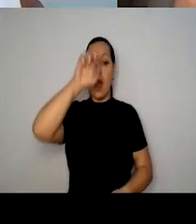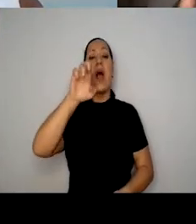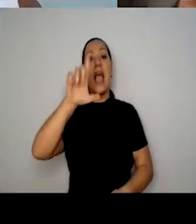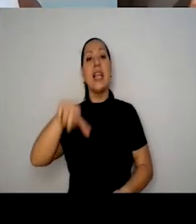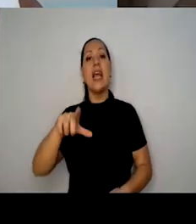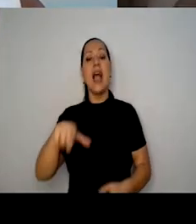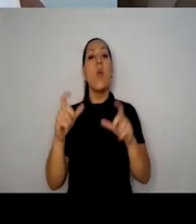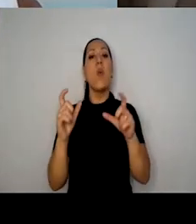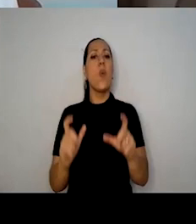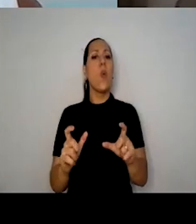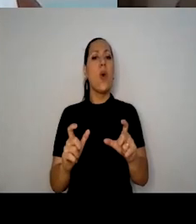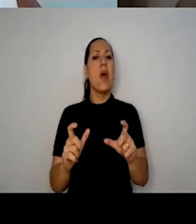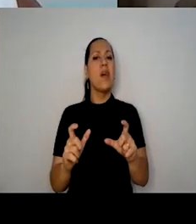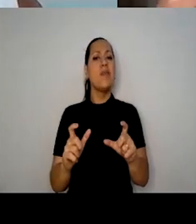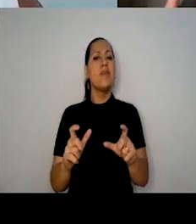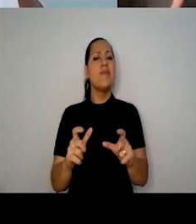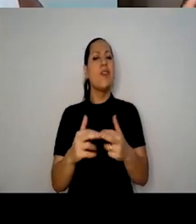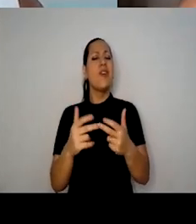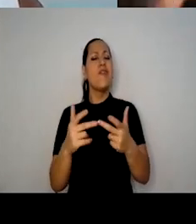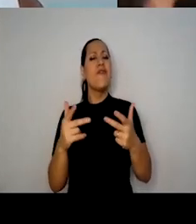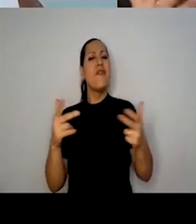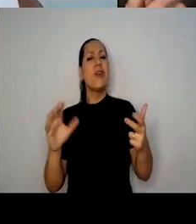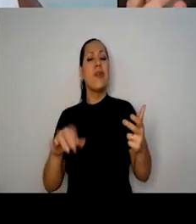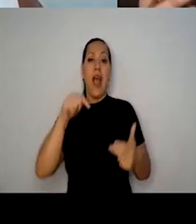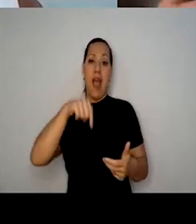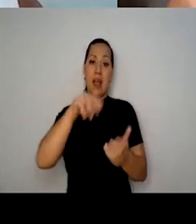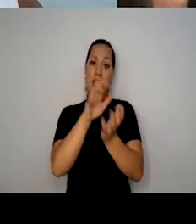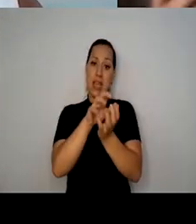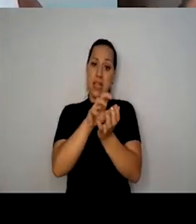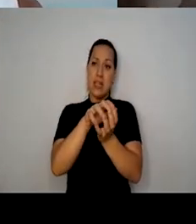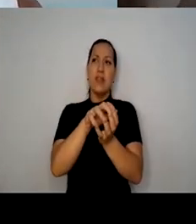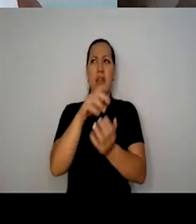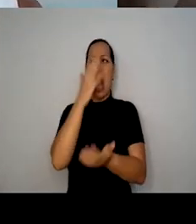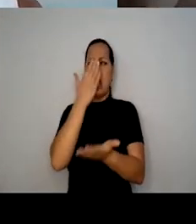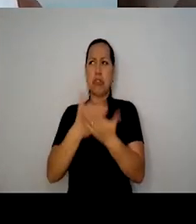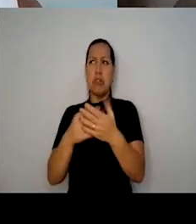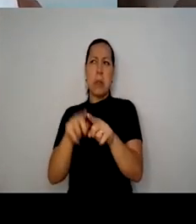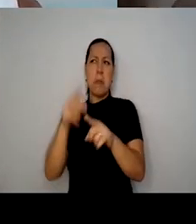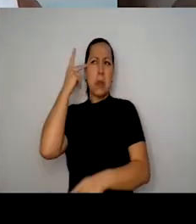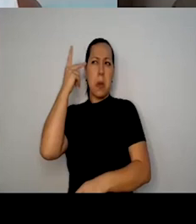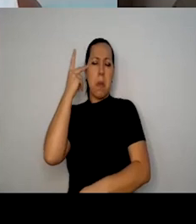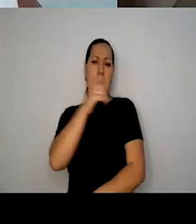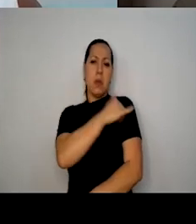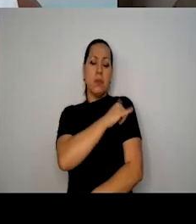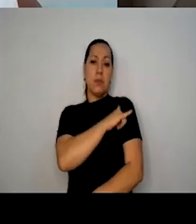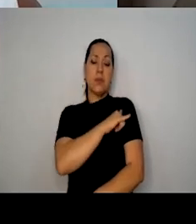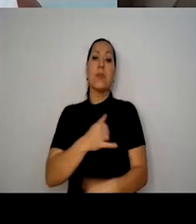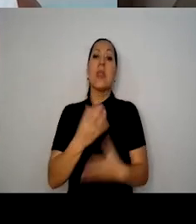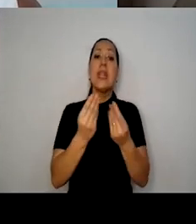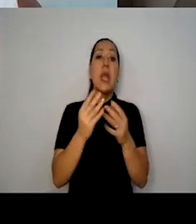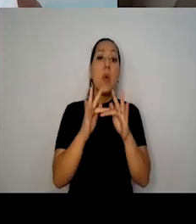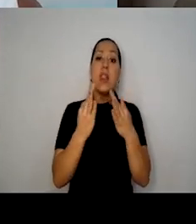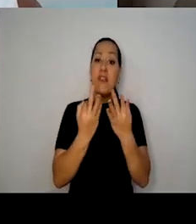muitas situações aqui em Recife, acredito que em São Paulo também, no Rio de Janeiro, há famílias que nunca viram